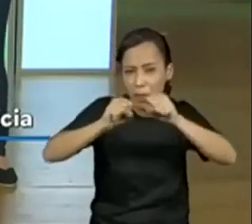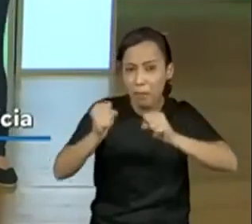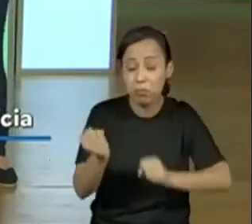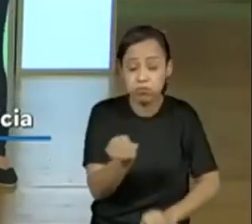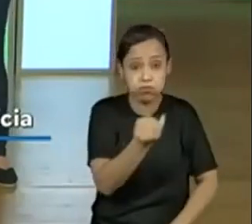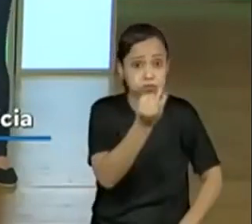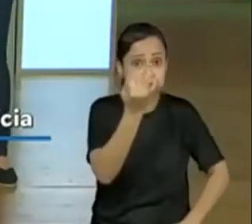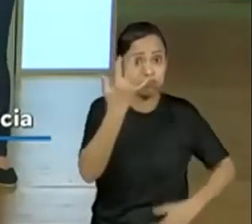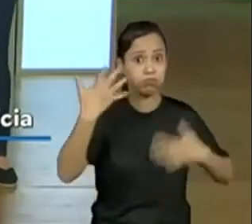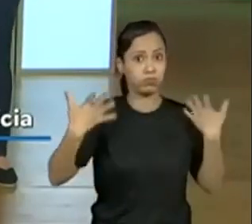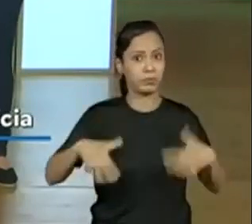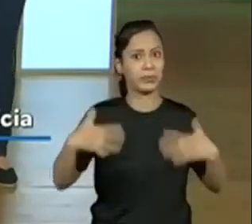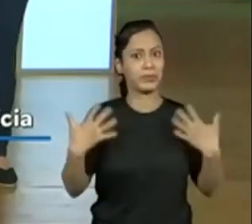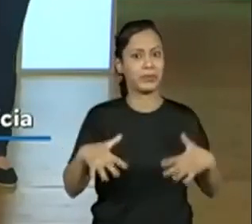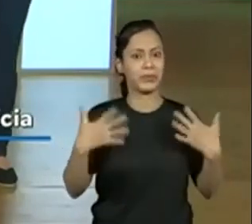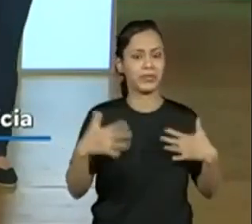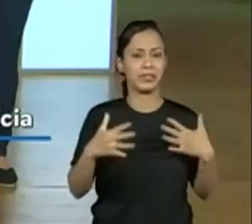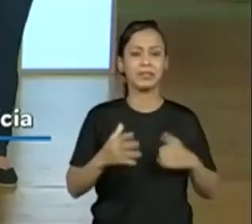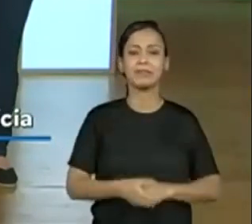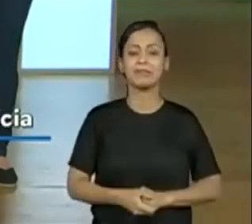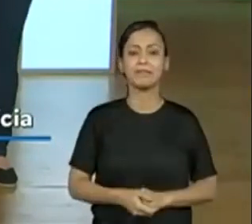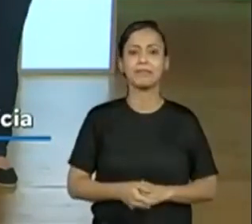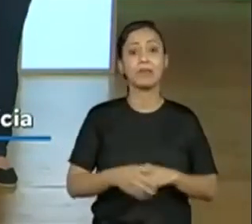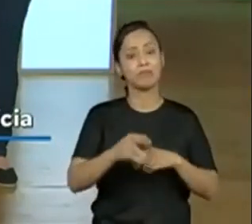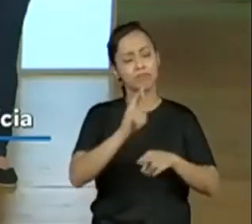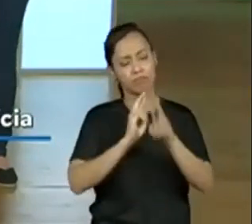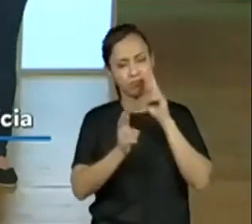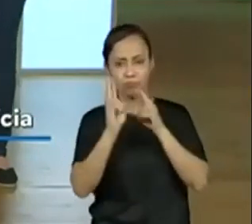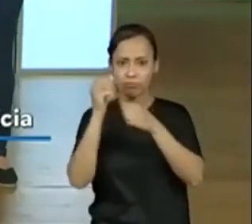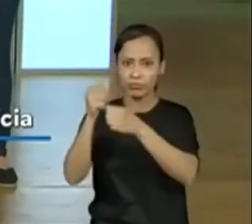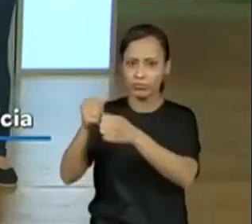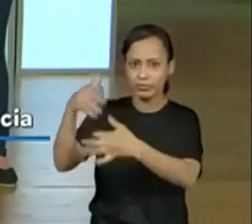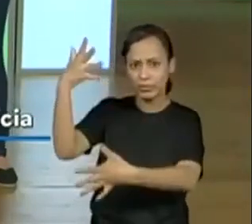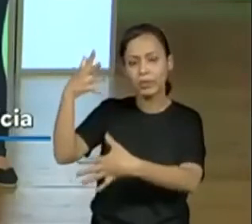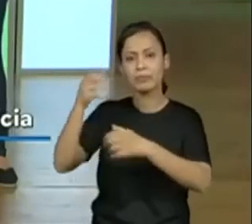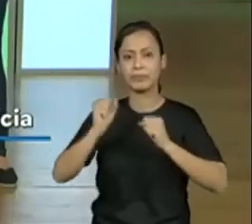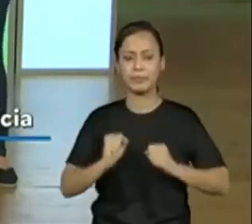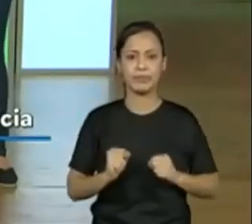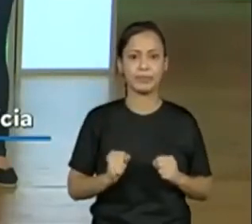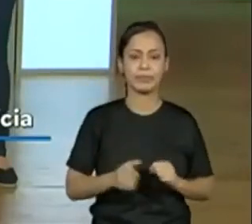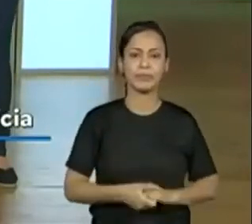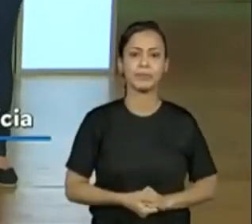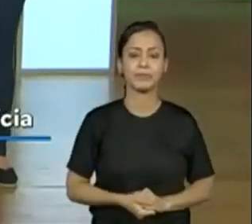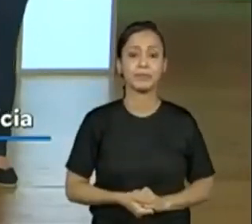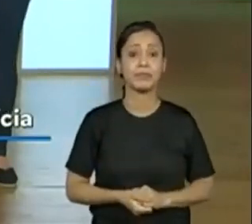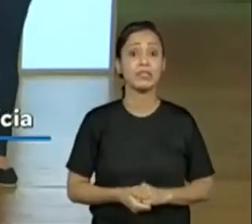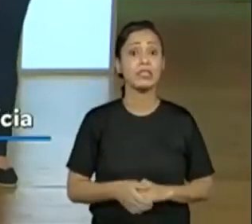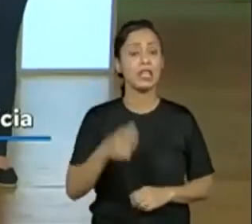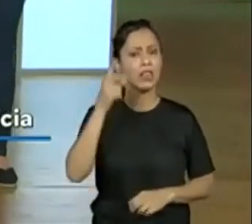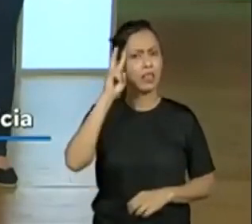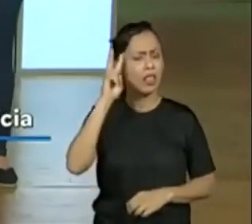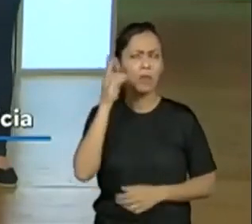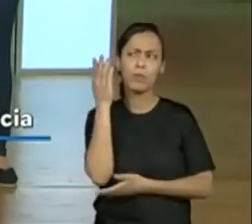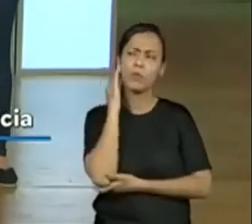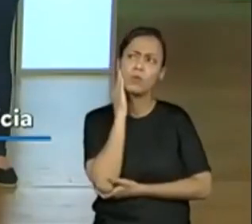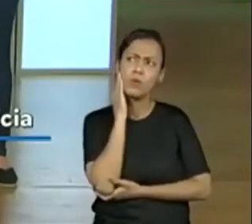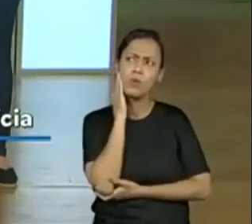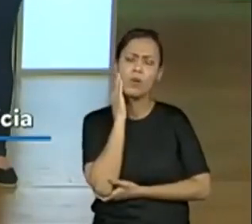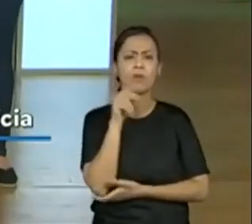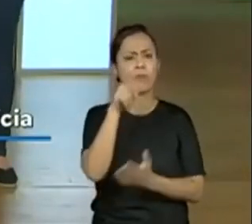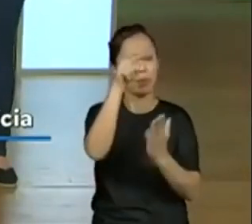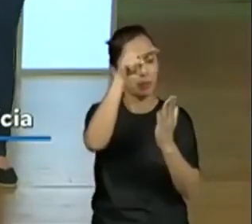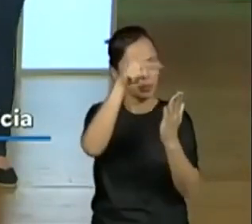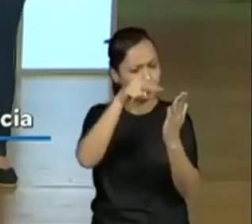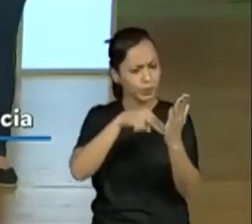vocês trazem aqui para a gente, tá bom? No chat. E aí, eu estou pensando aqui, que eu li essa notícia agora, junto com